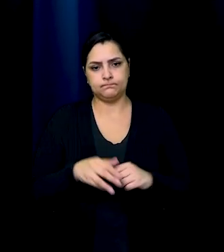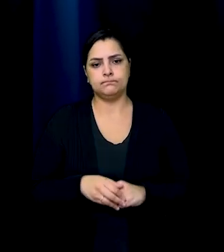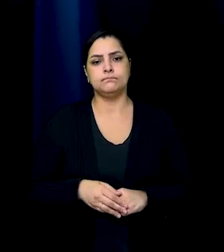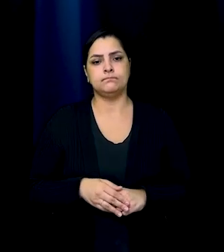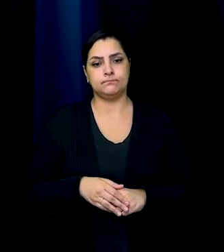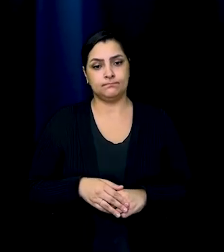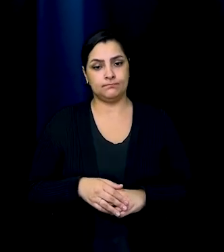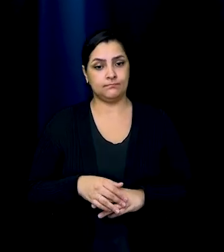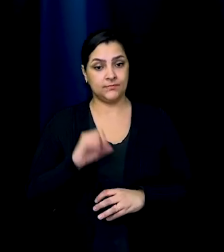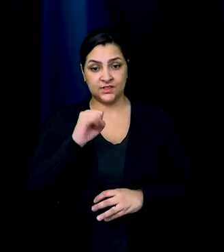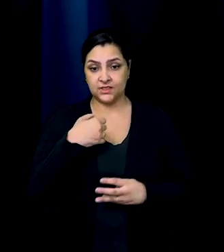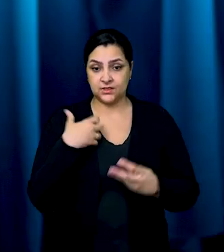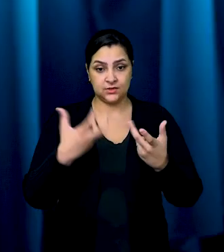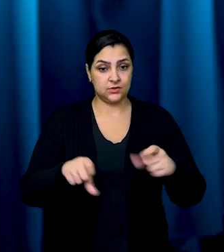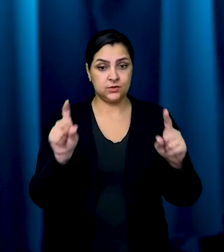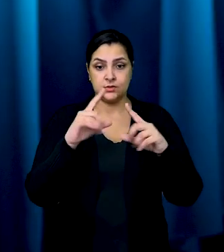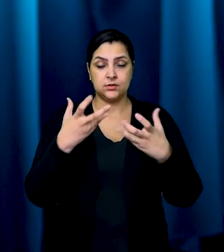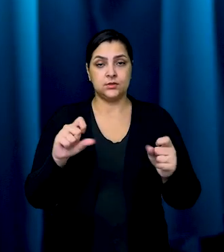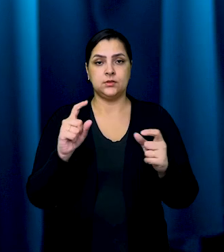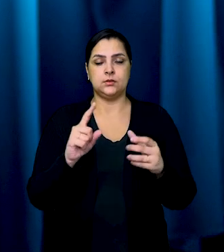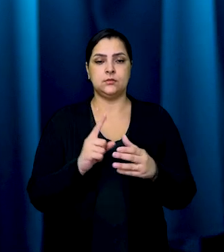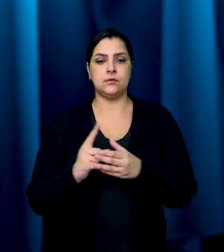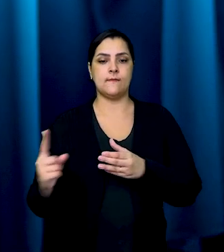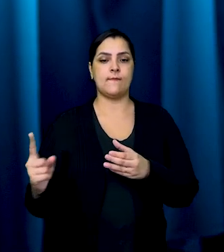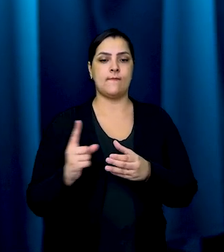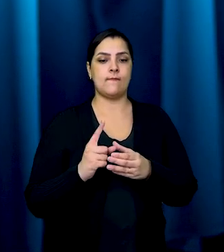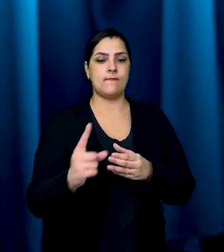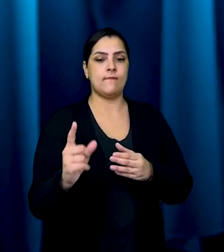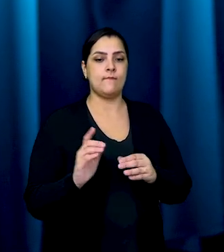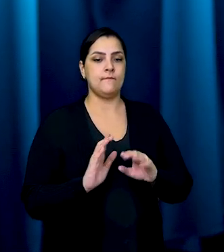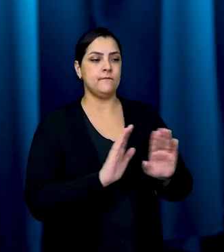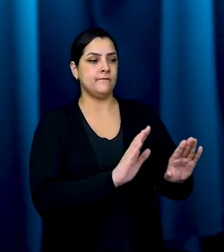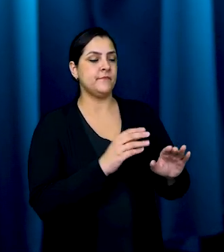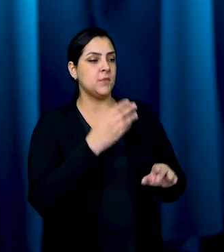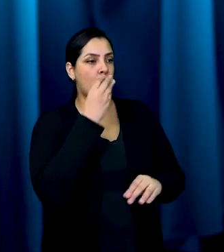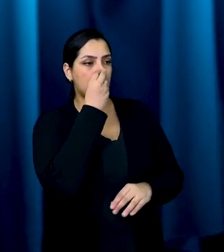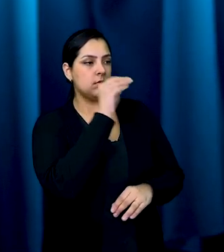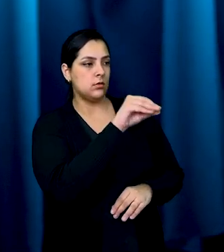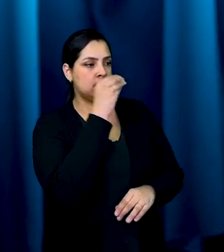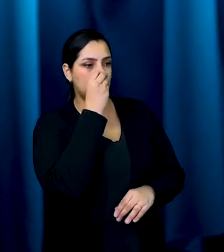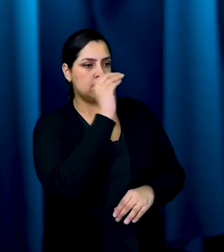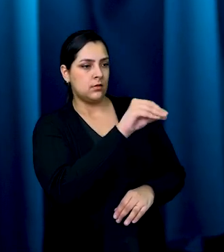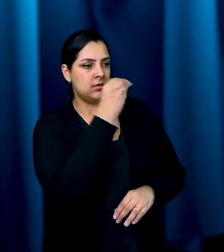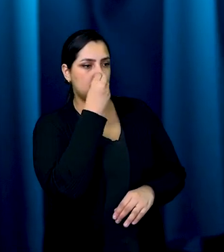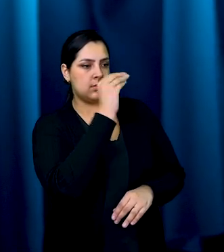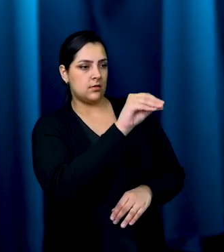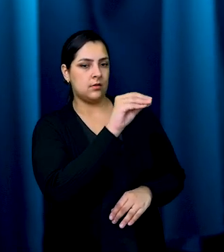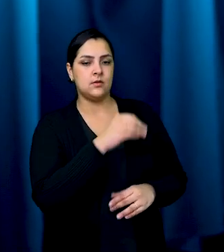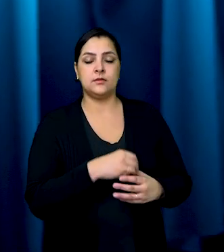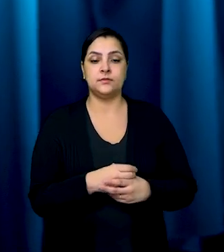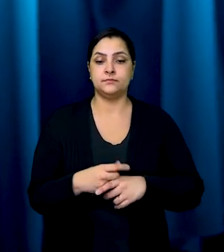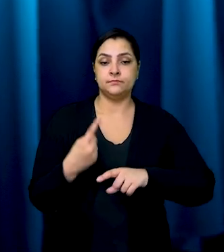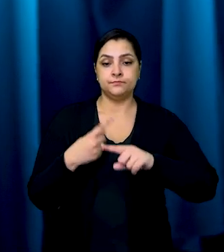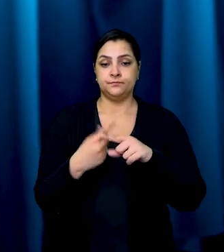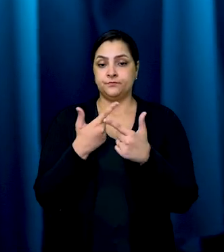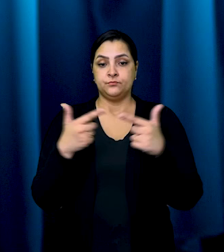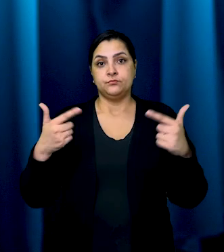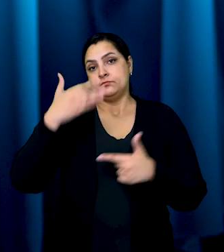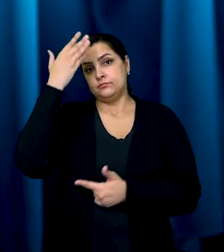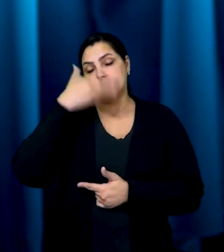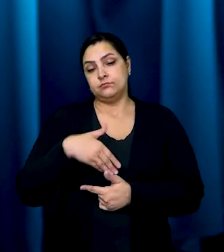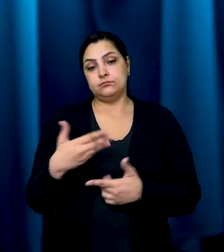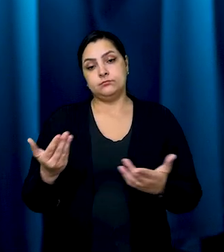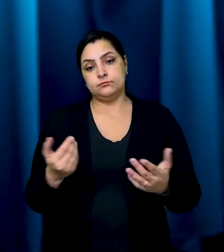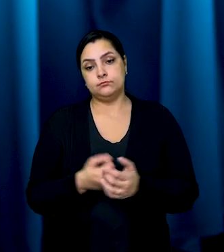ela enfrentou consequências. Eles começaram a me excluir de tudo. Eu fui ficando naquele canto porque não tinha